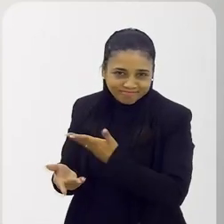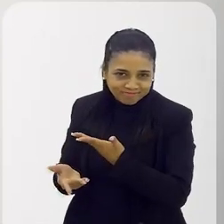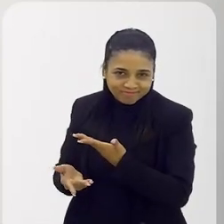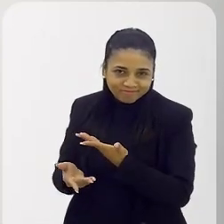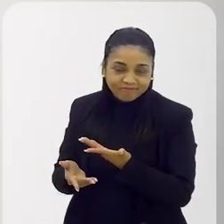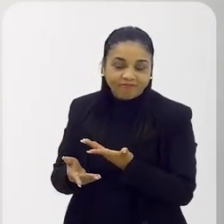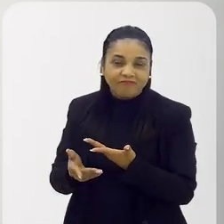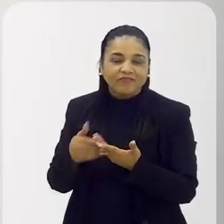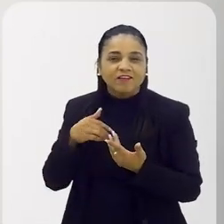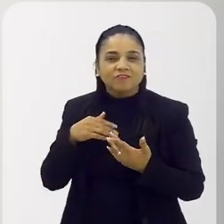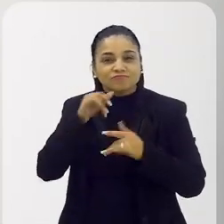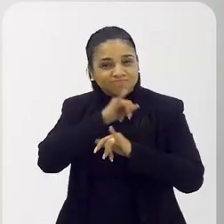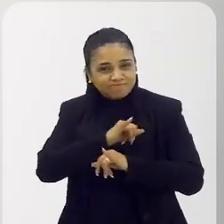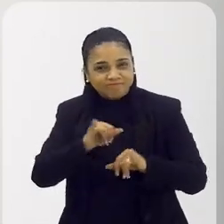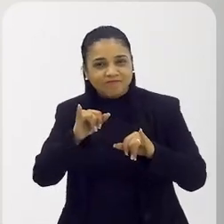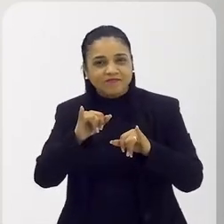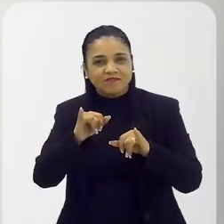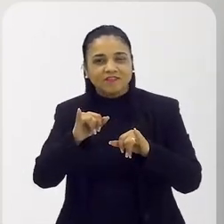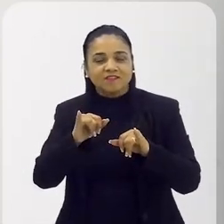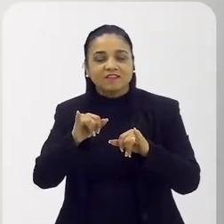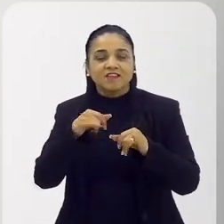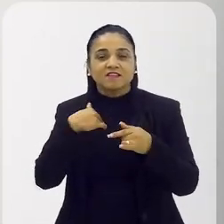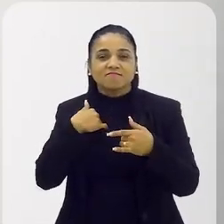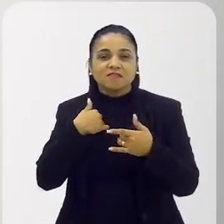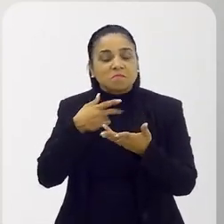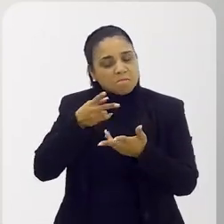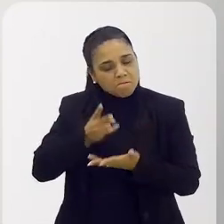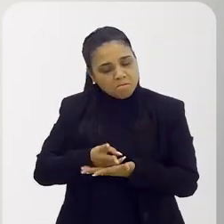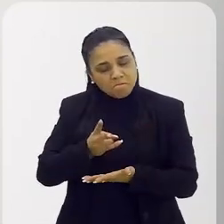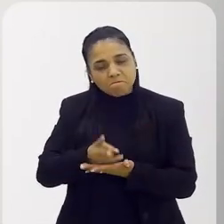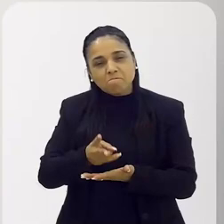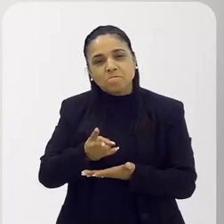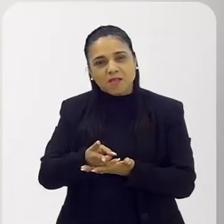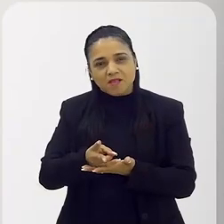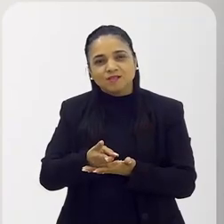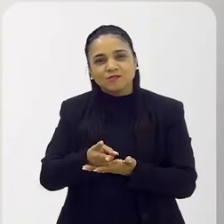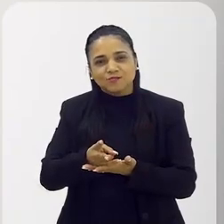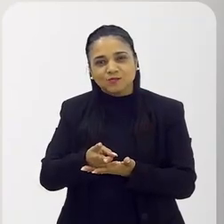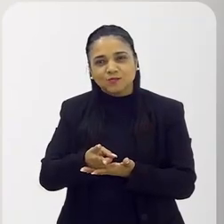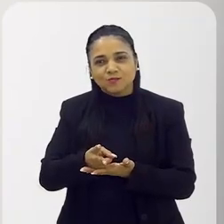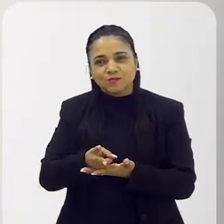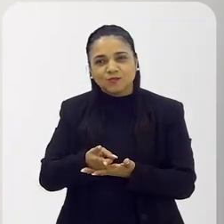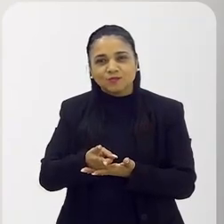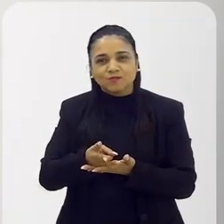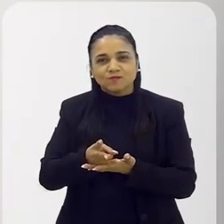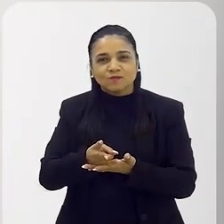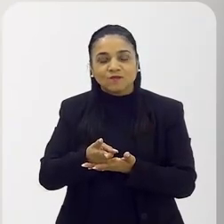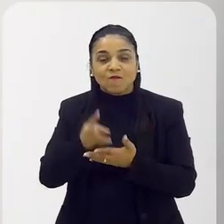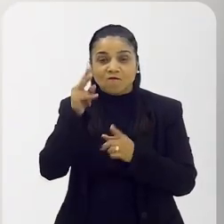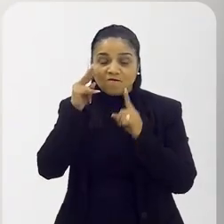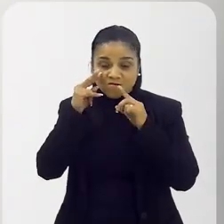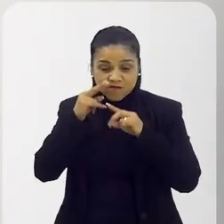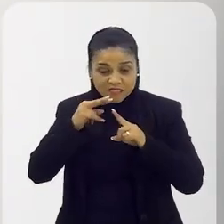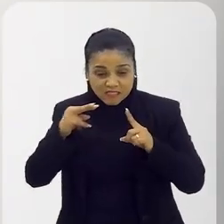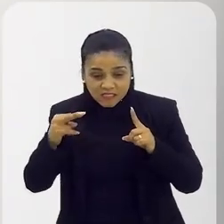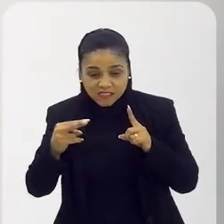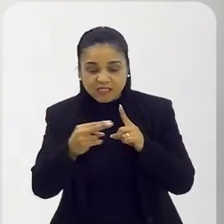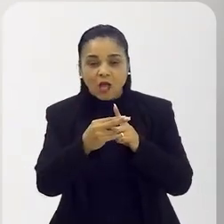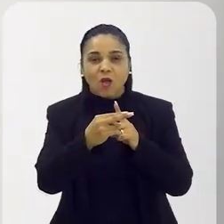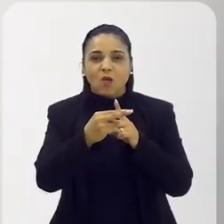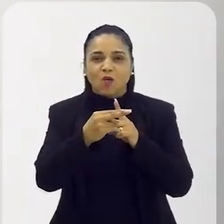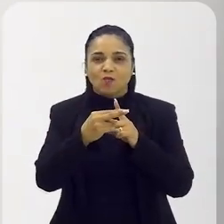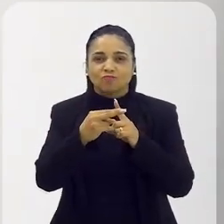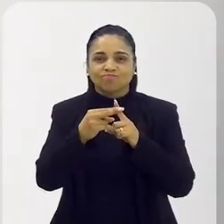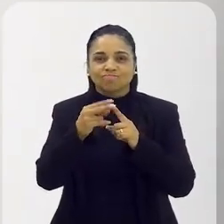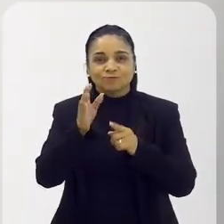uma... Quando a gente fala nos nossos cursos de debate, ele tem esse mesmo... Esse mesmo... Esse mesmo a visão do